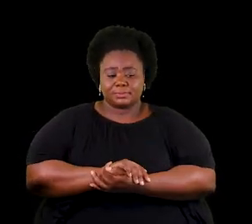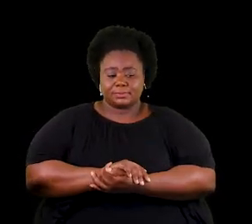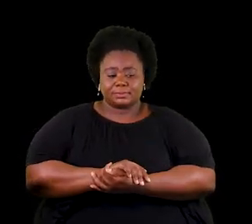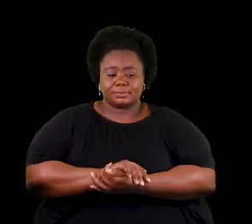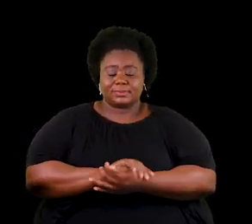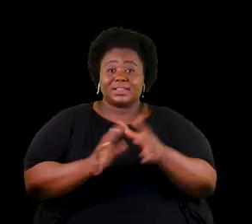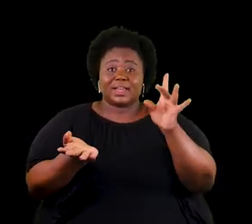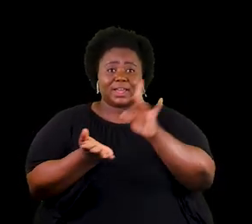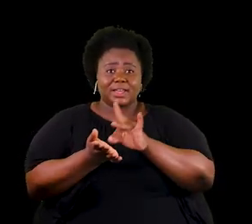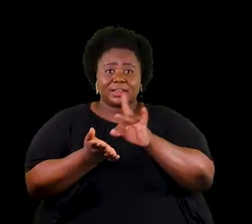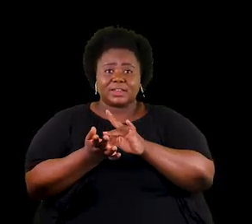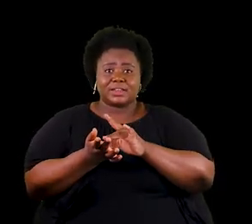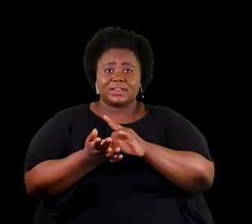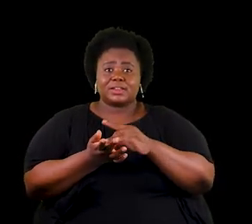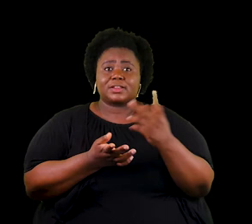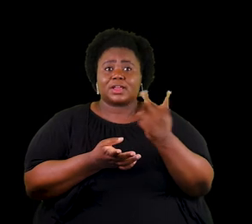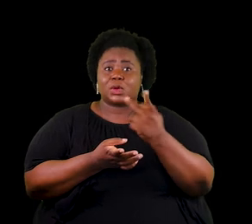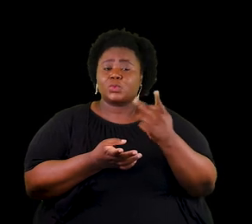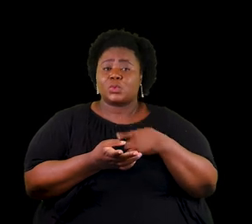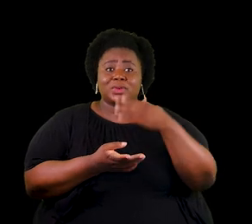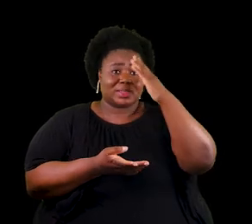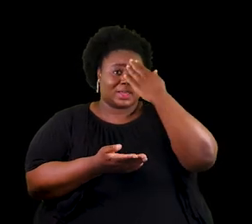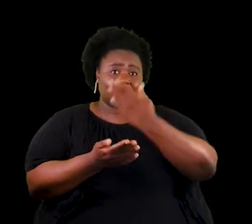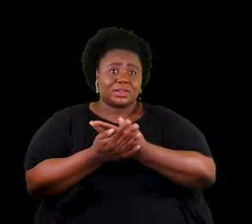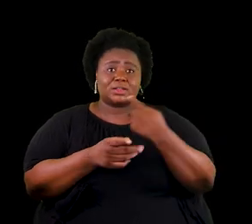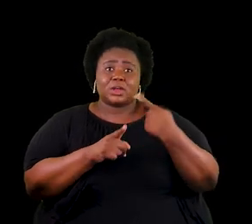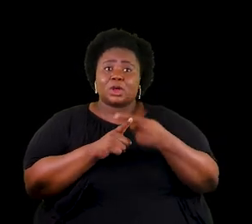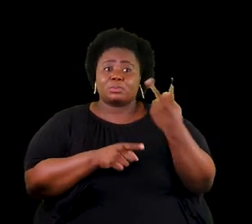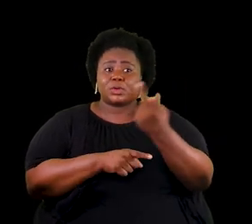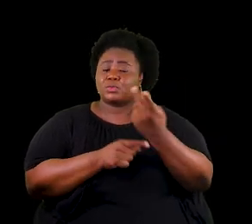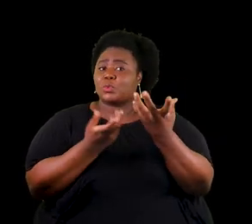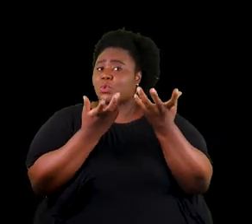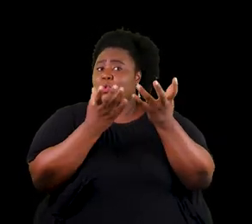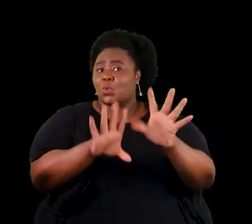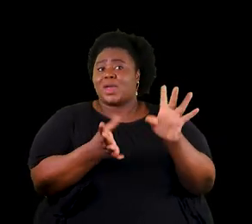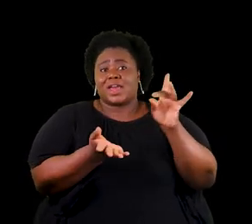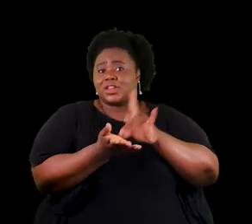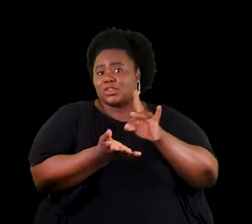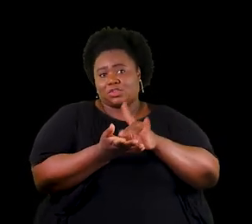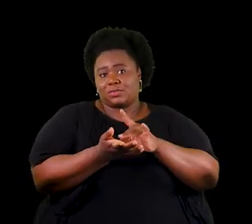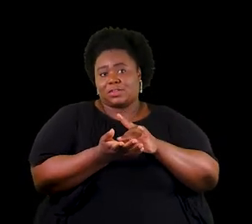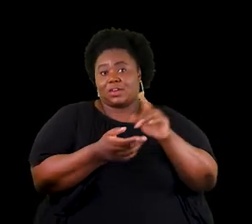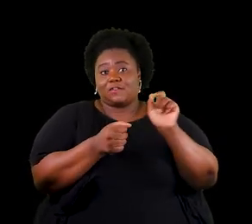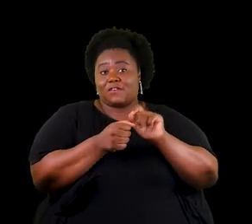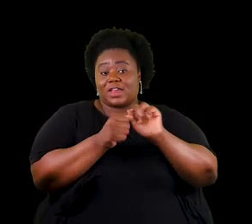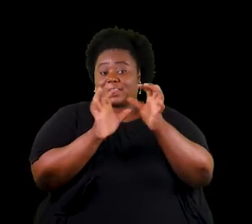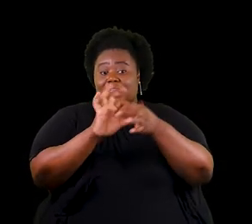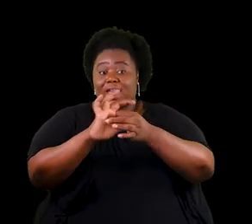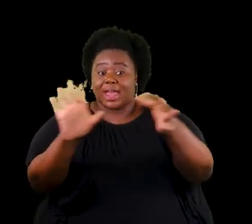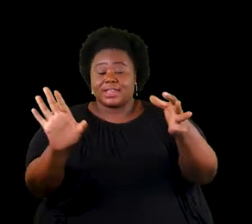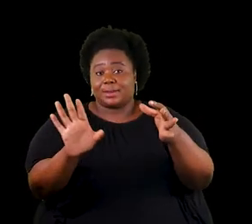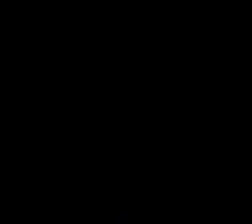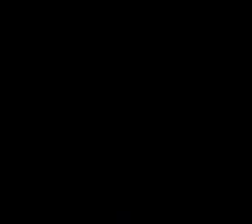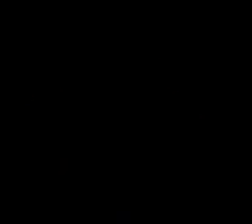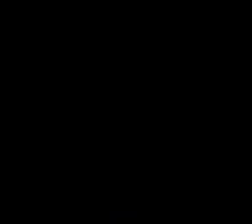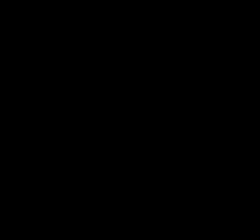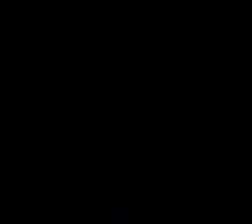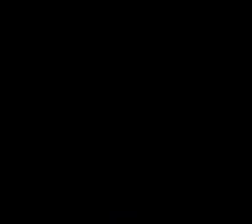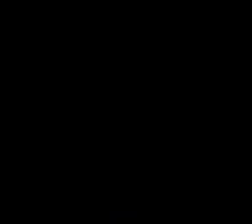Na verdade, nenhum dos dois merece crédito, né? Porque eu acho que nenhum dos dois queria mesmo proclamar a independência, assim, do Brasil por querer.